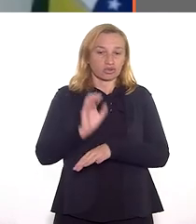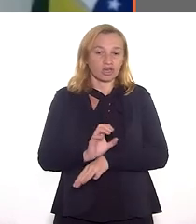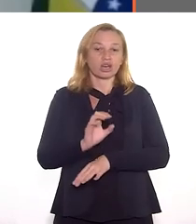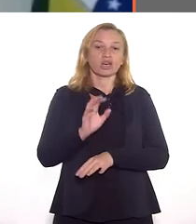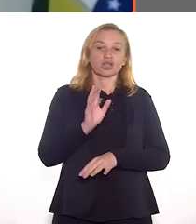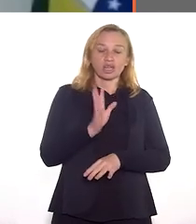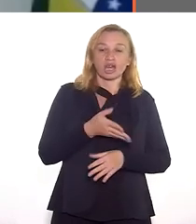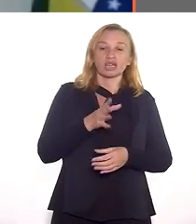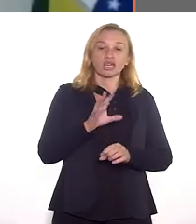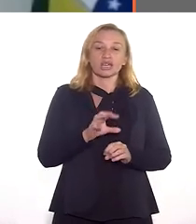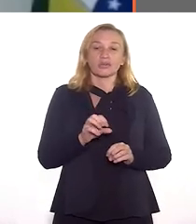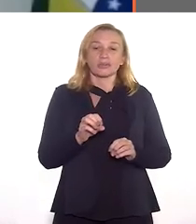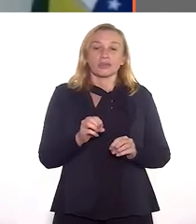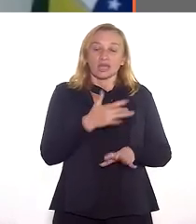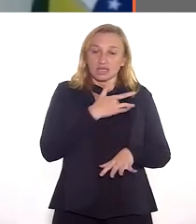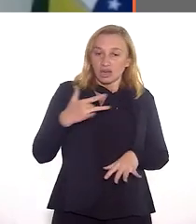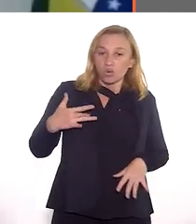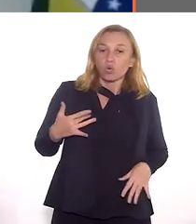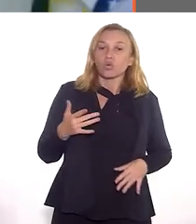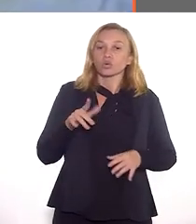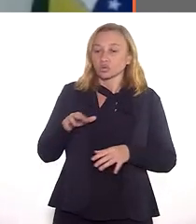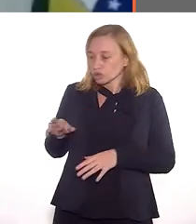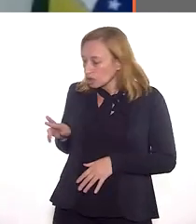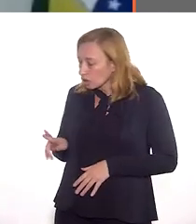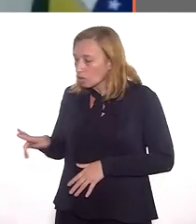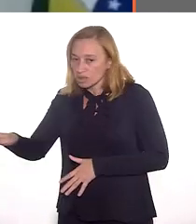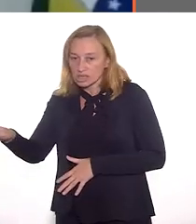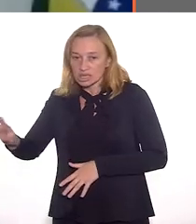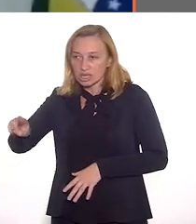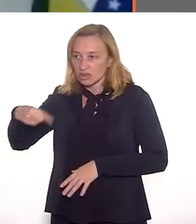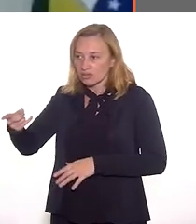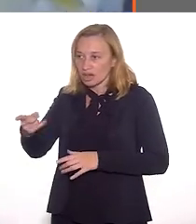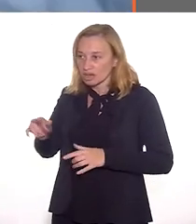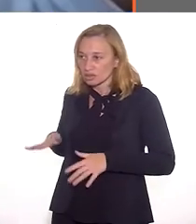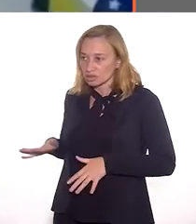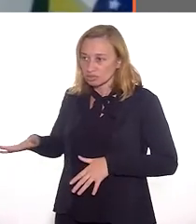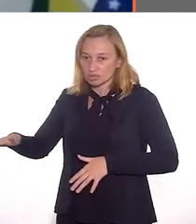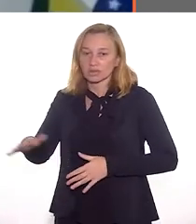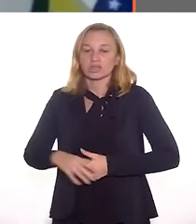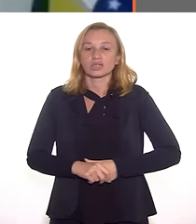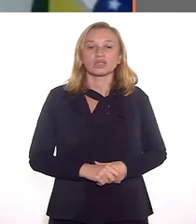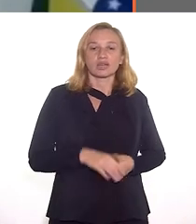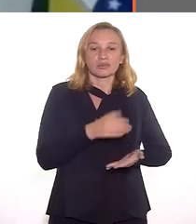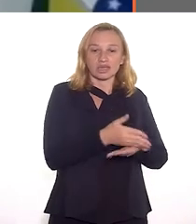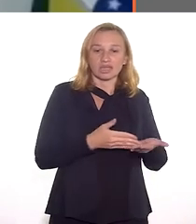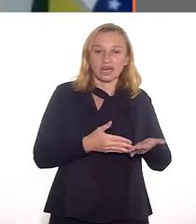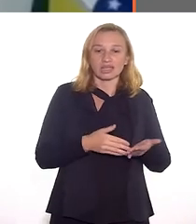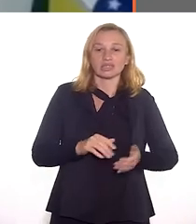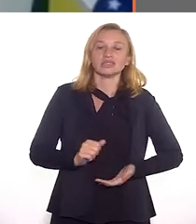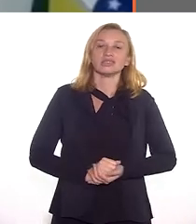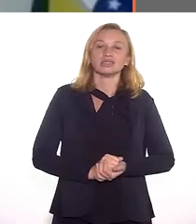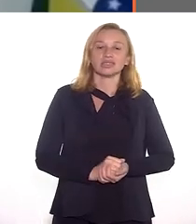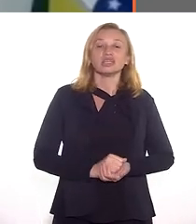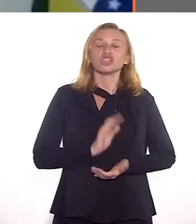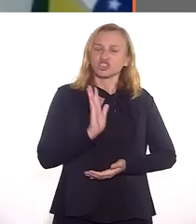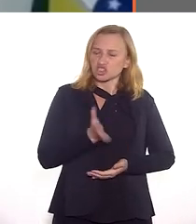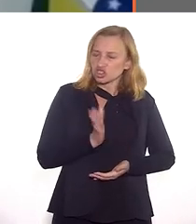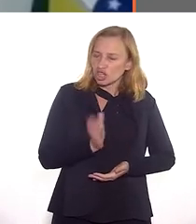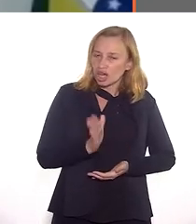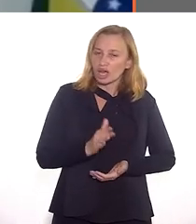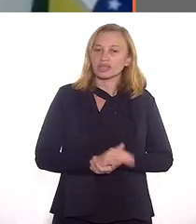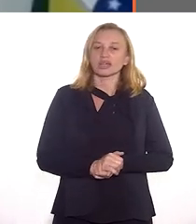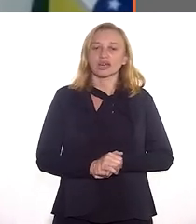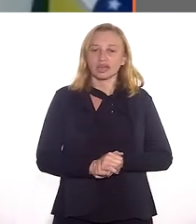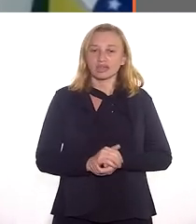das unidades de saúde que estão, por exemplo, na Rocinha, no Alemão, no Cavalão e no Niterói, no Salgueiro e no São Gonçalo. Enfim, tem isso. Então, uma parte desse